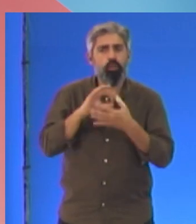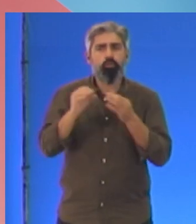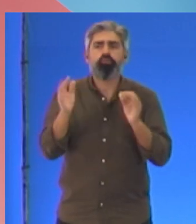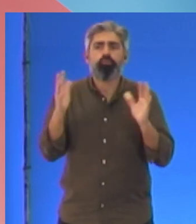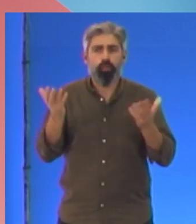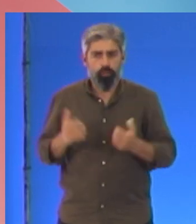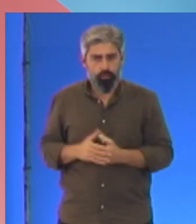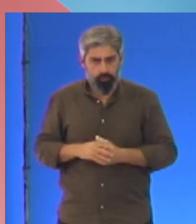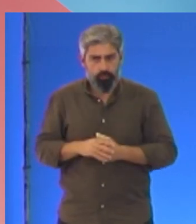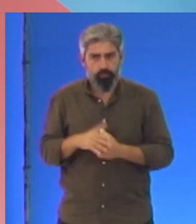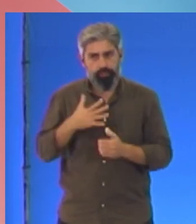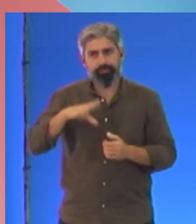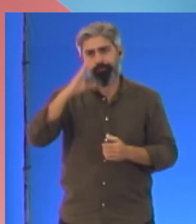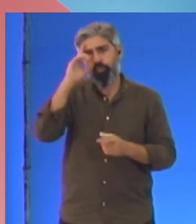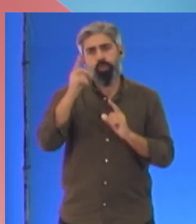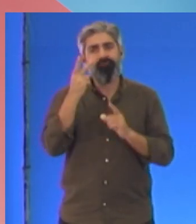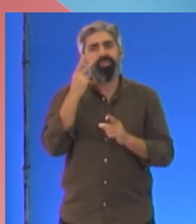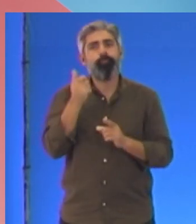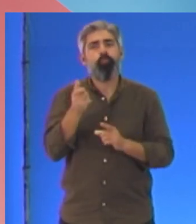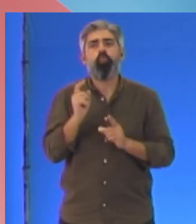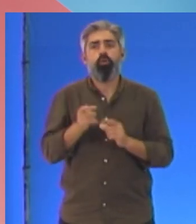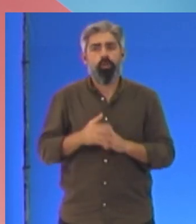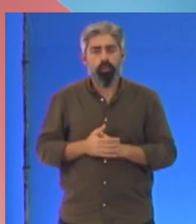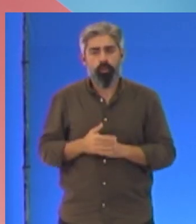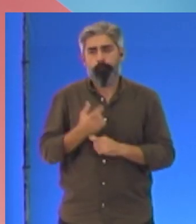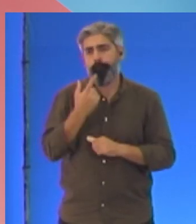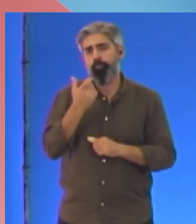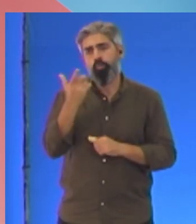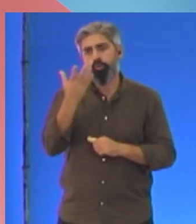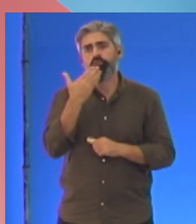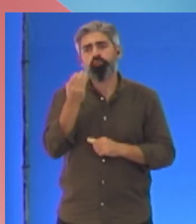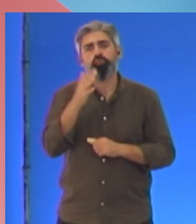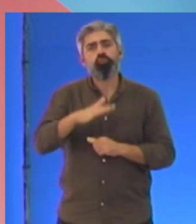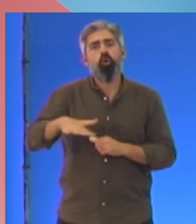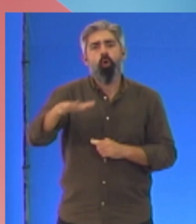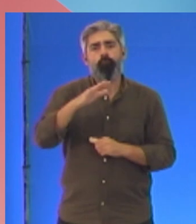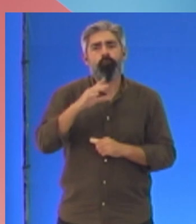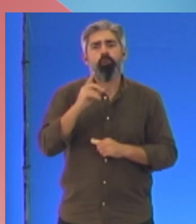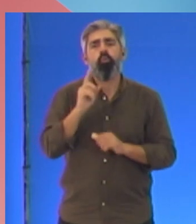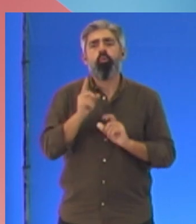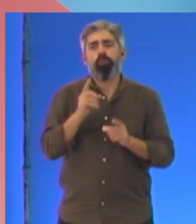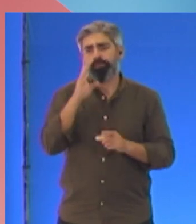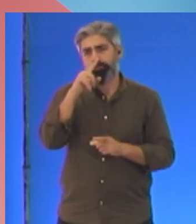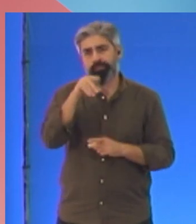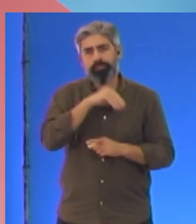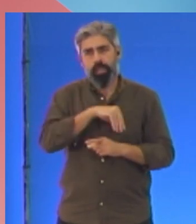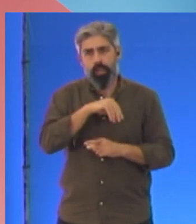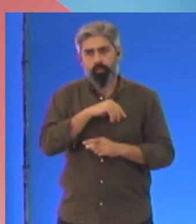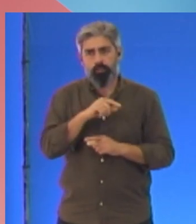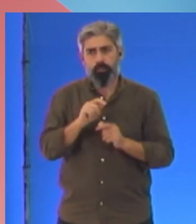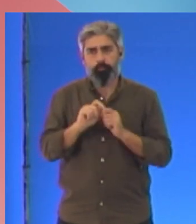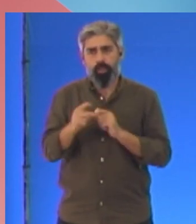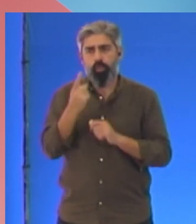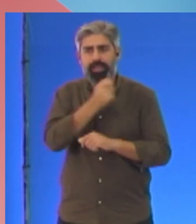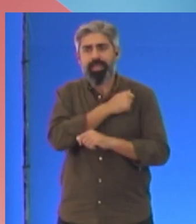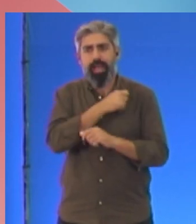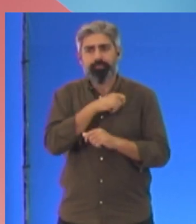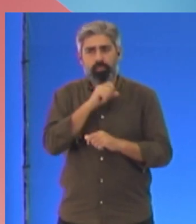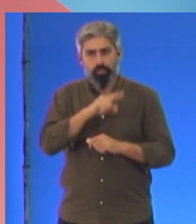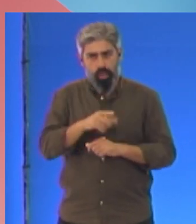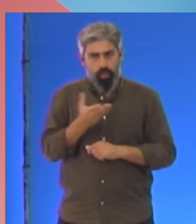Querem saber o que é uma vida boa? Perguntem aos jovens o que seria se o seu salário pagasse uma casa.